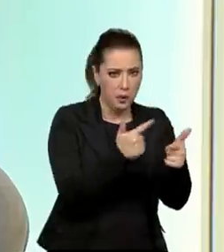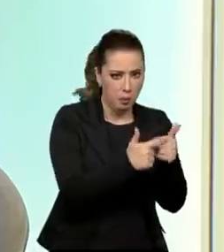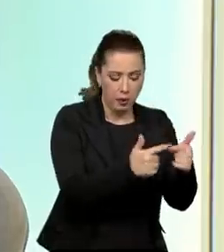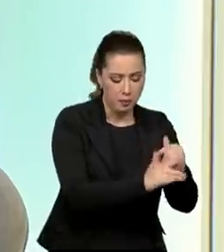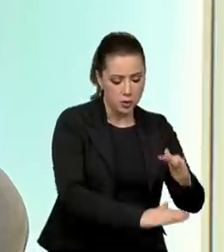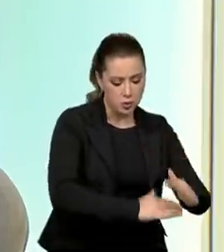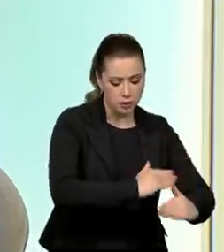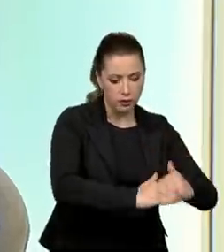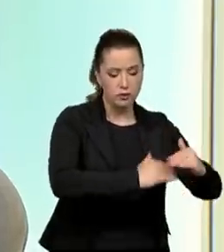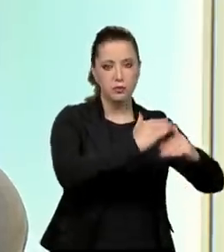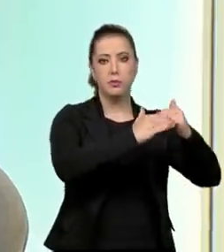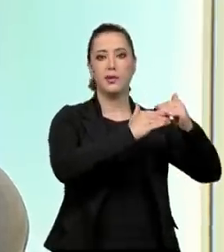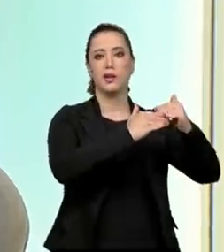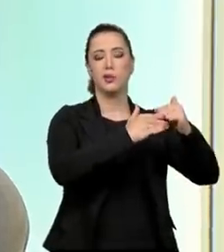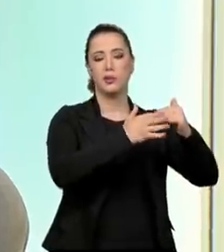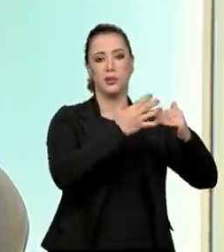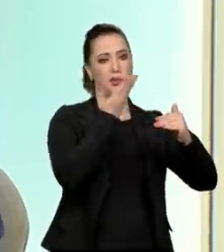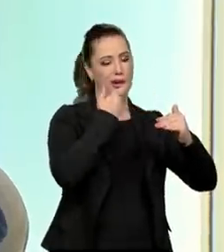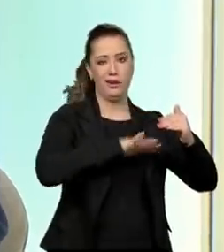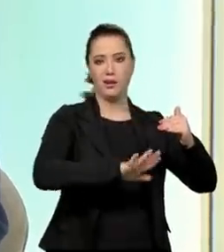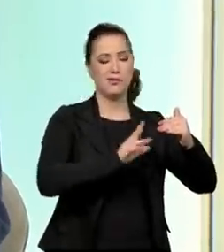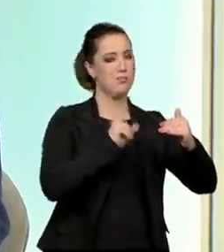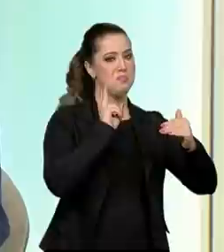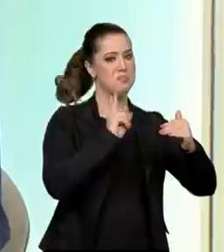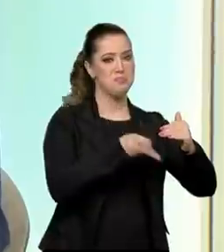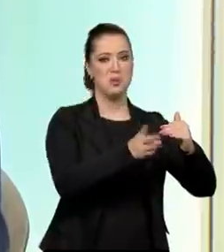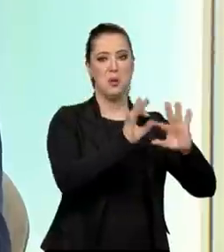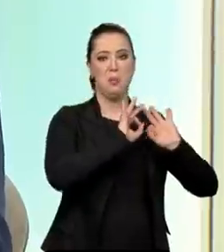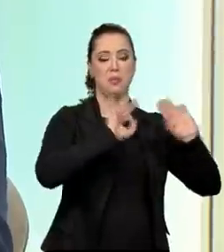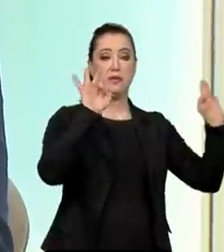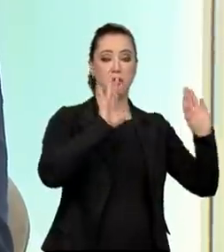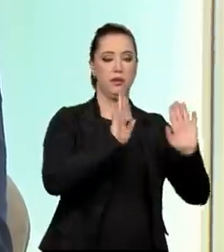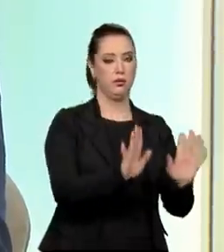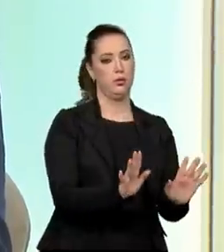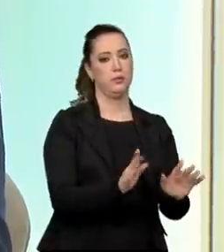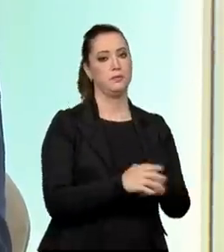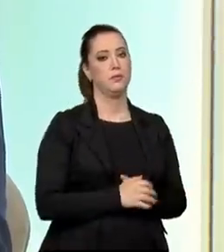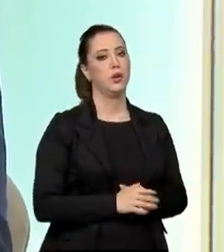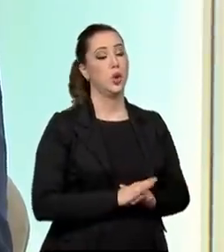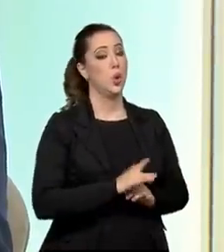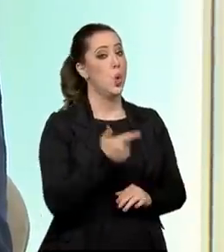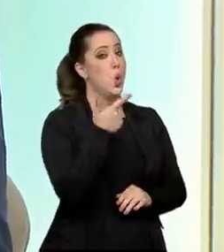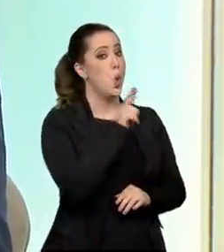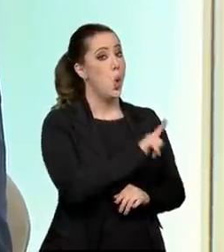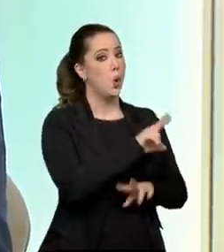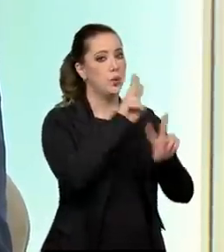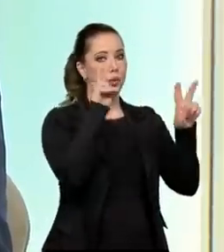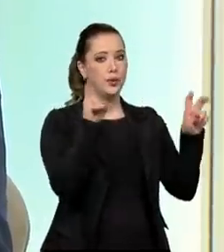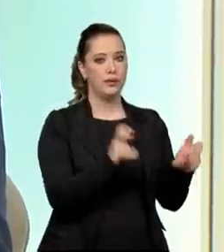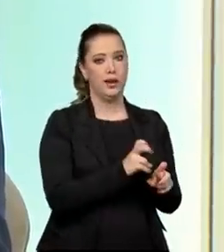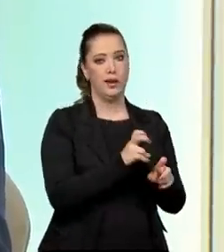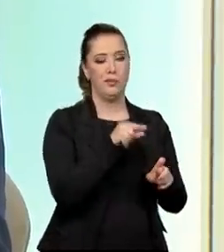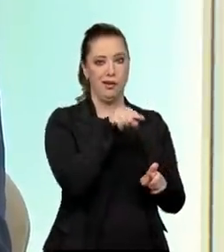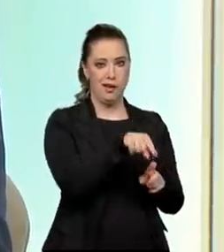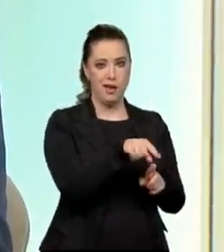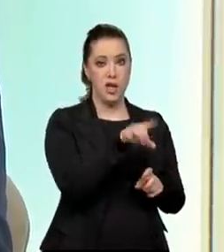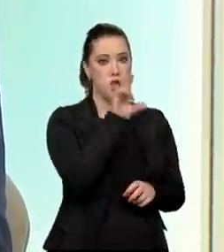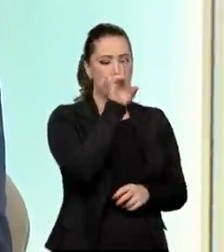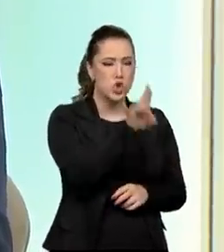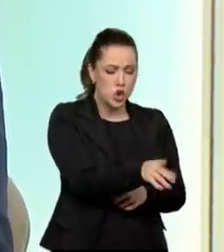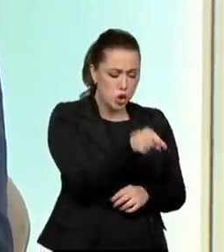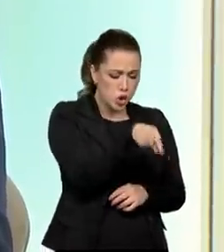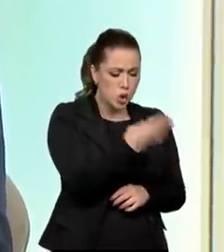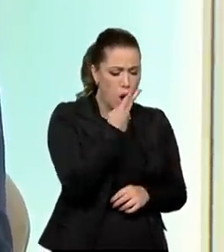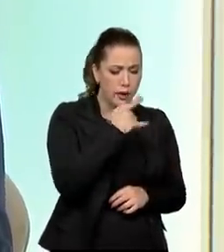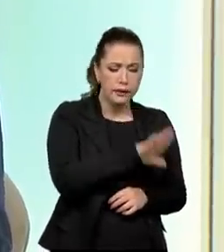seu desenvolvimento, na sua vida escolar. Pelo contrário, né? Outra coisa é o abuso do trabalho infantil doméstico, que é sim,